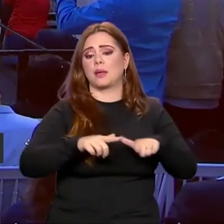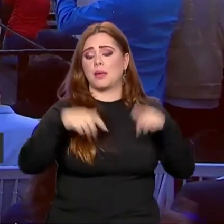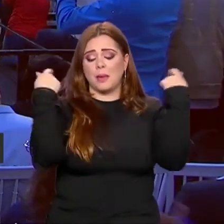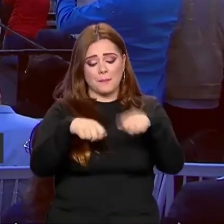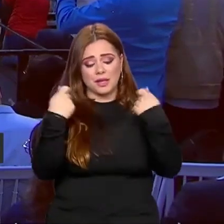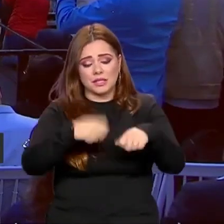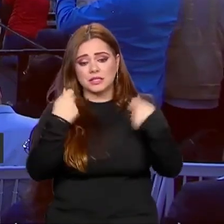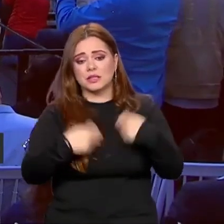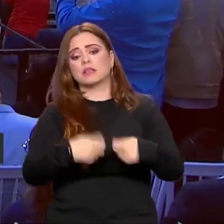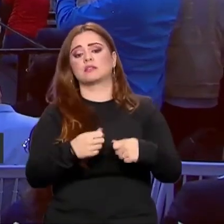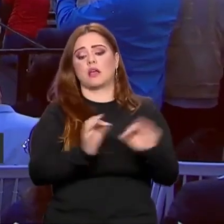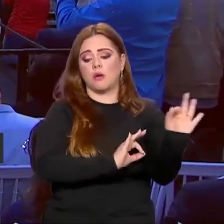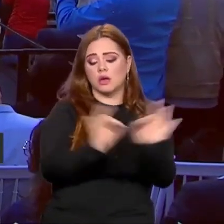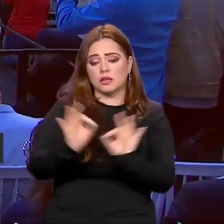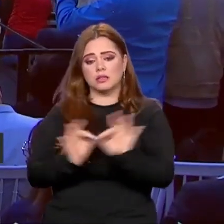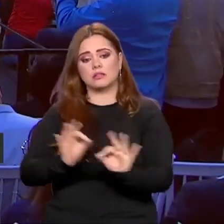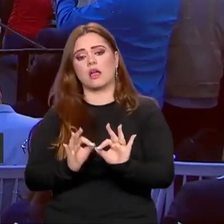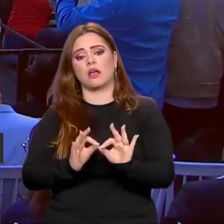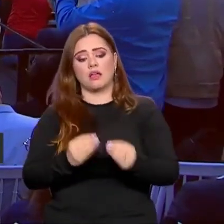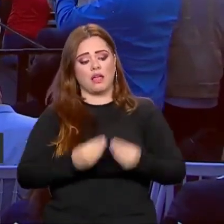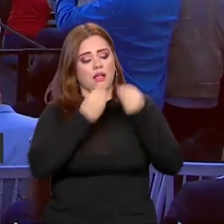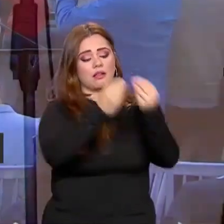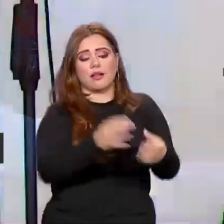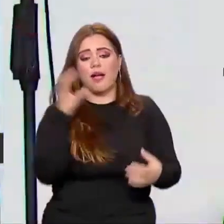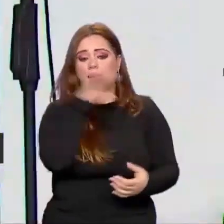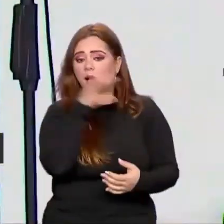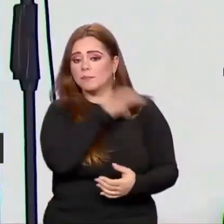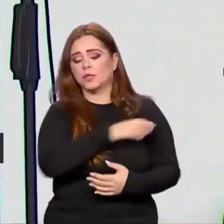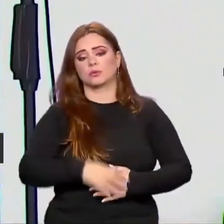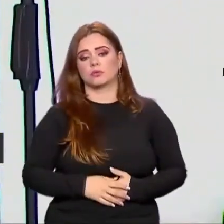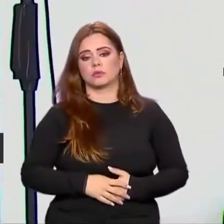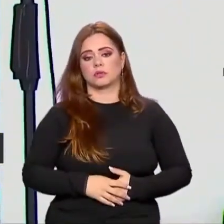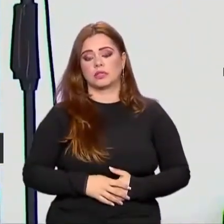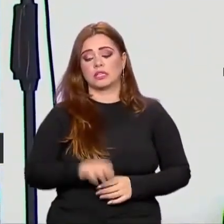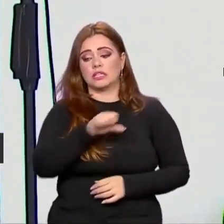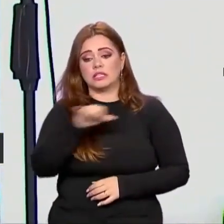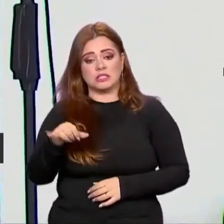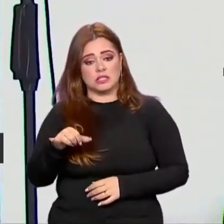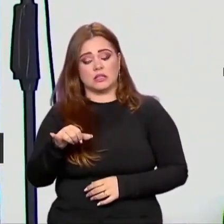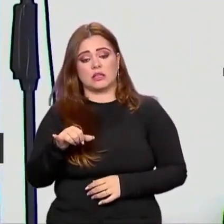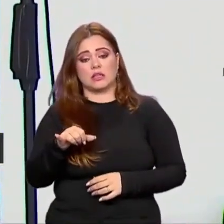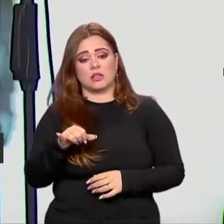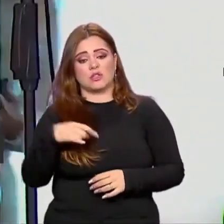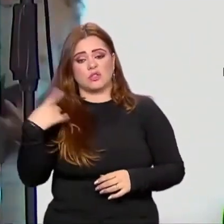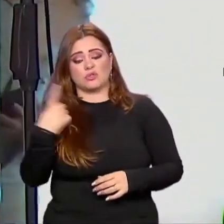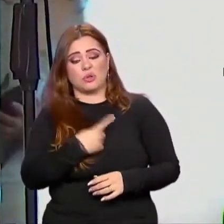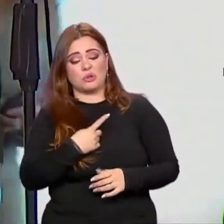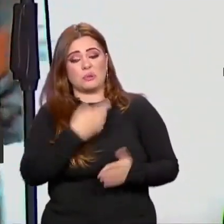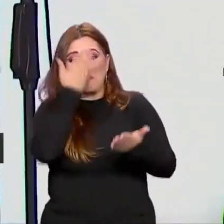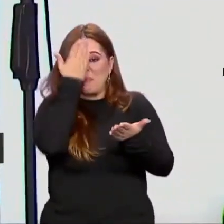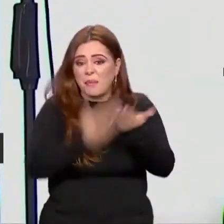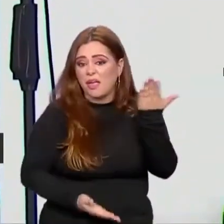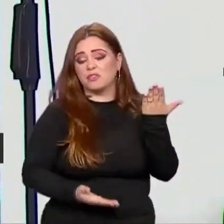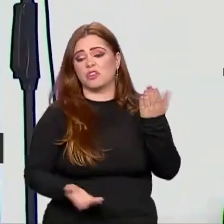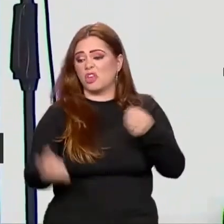possa inaugurar logo. Senão a gente corre o risco de uma outra coisa ruim